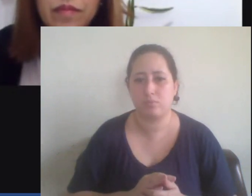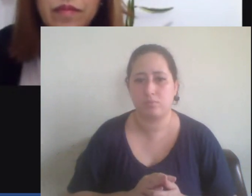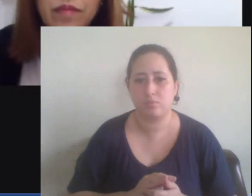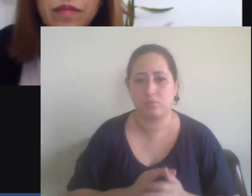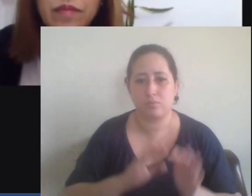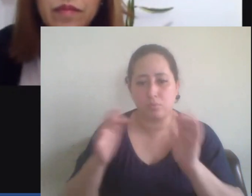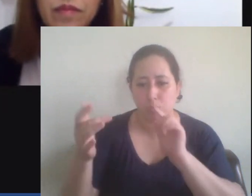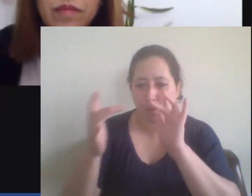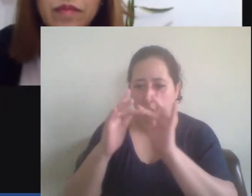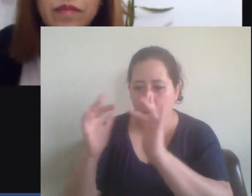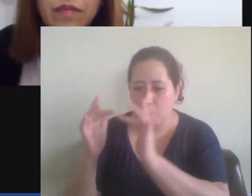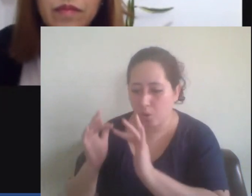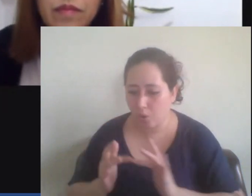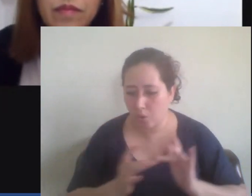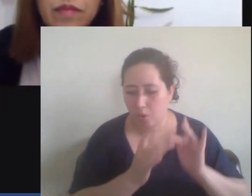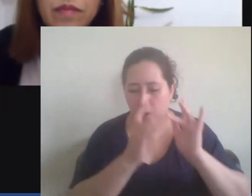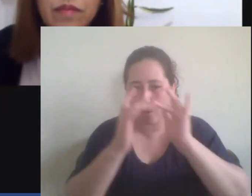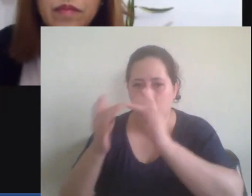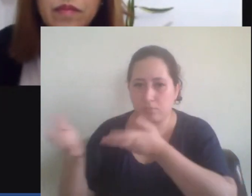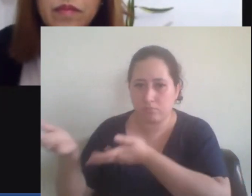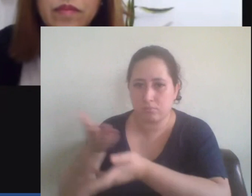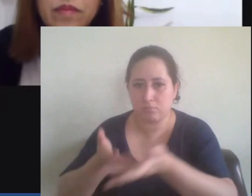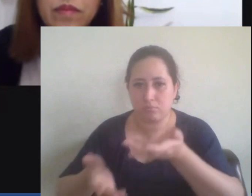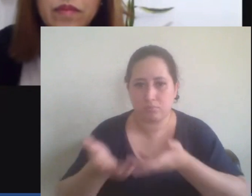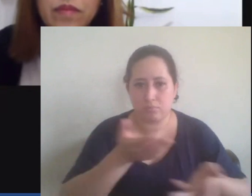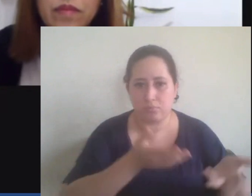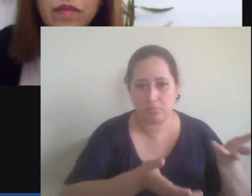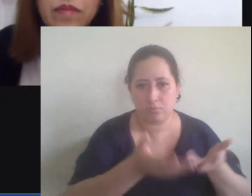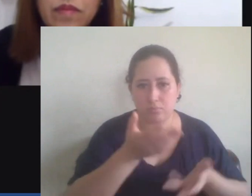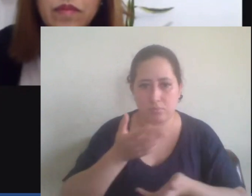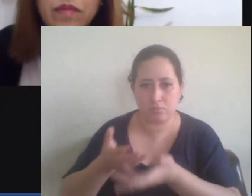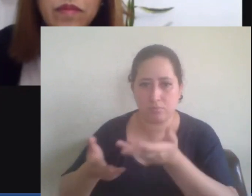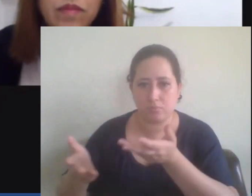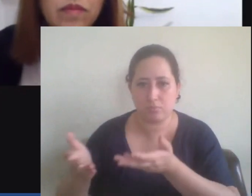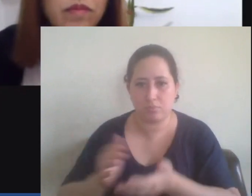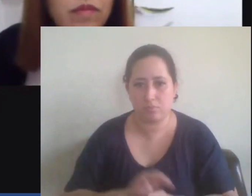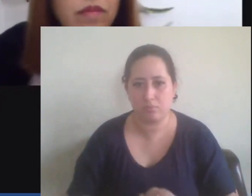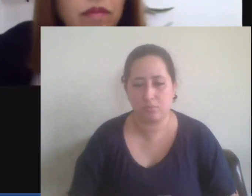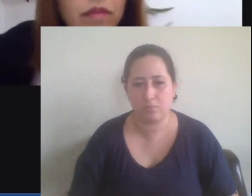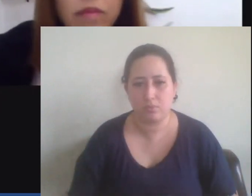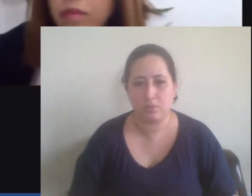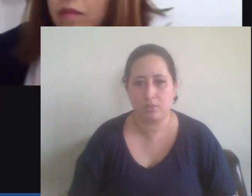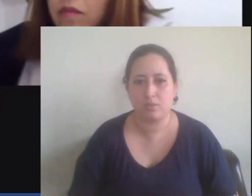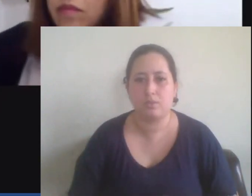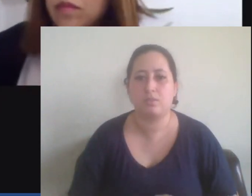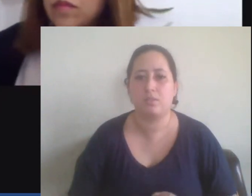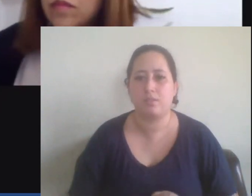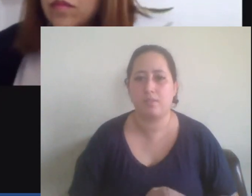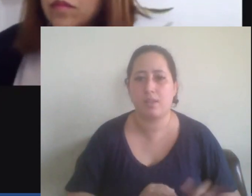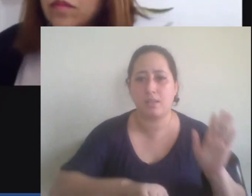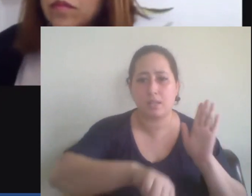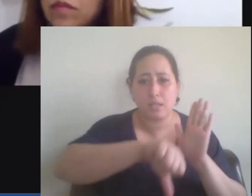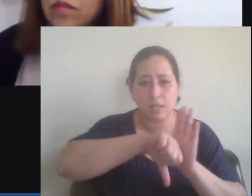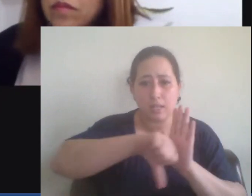conectadas com os crimes que ocorrem